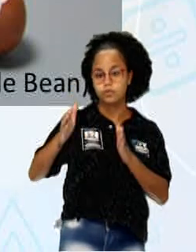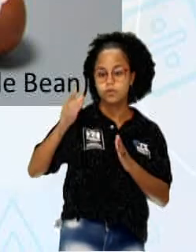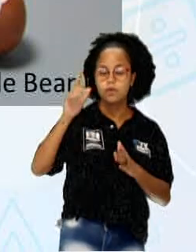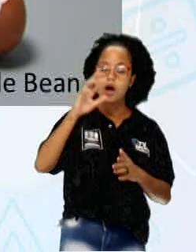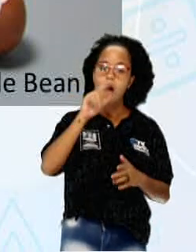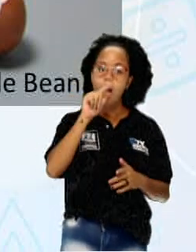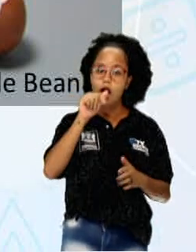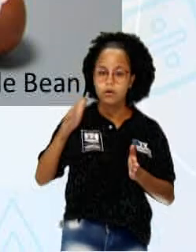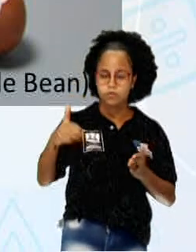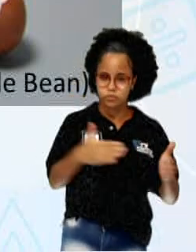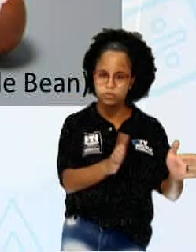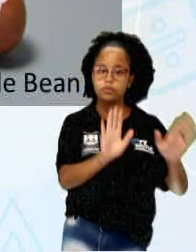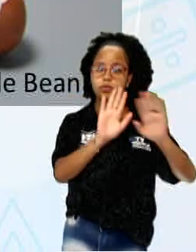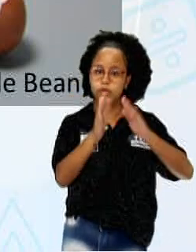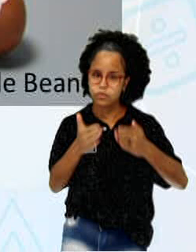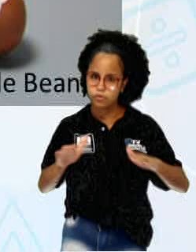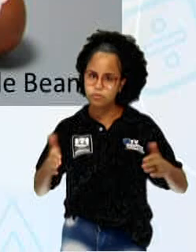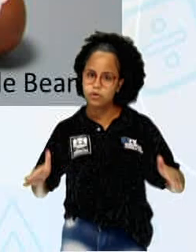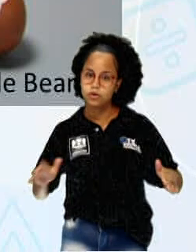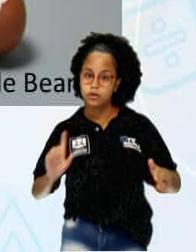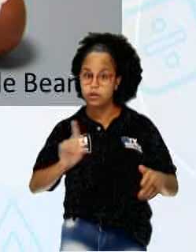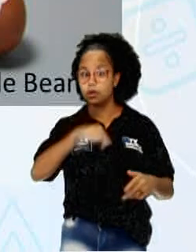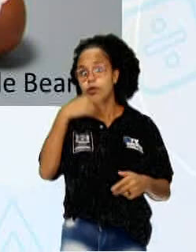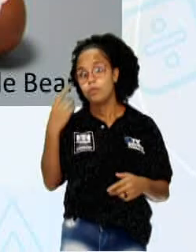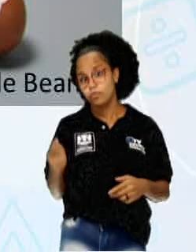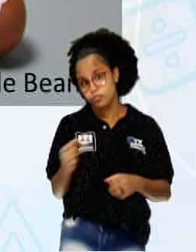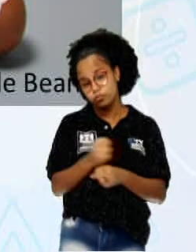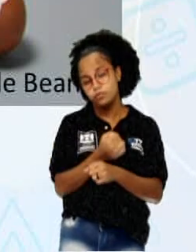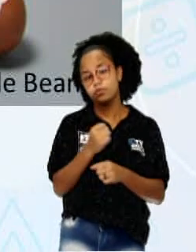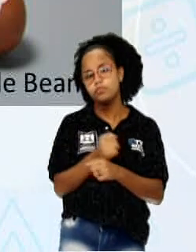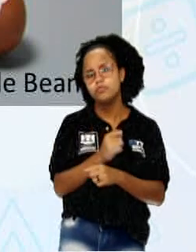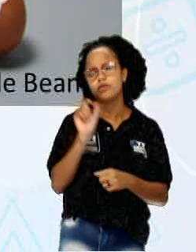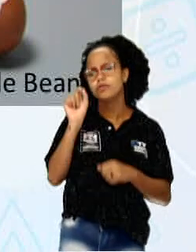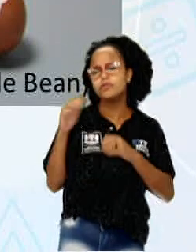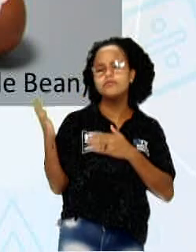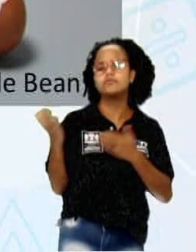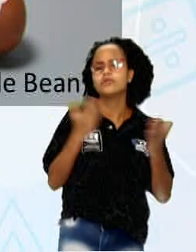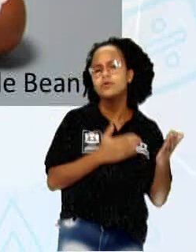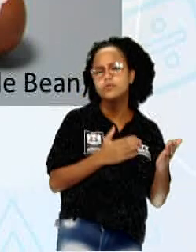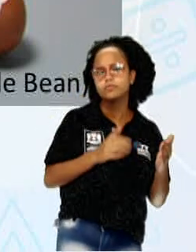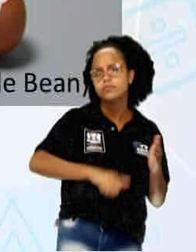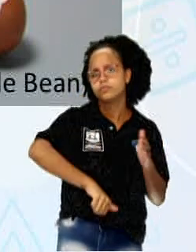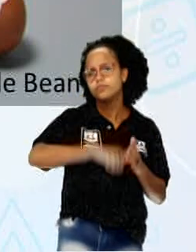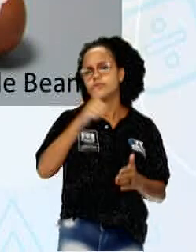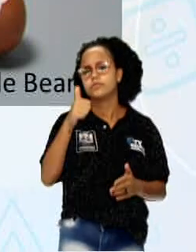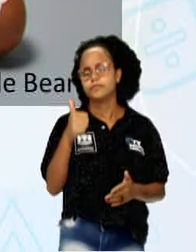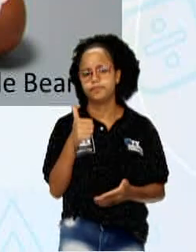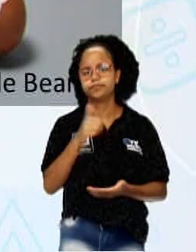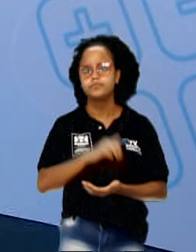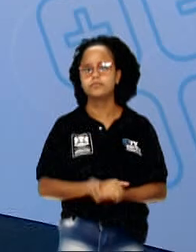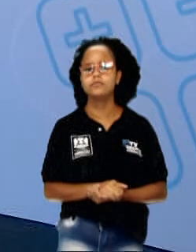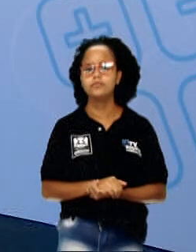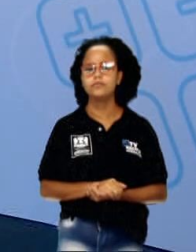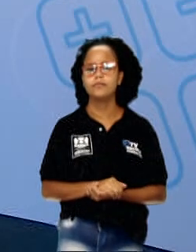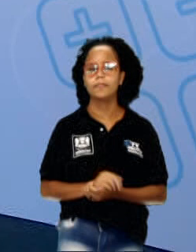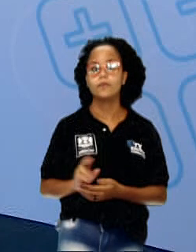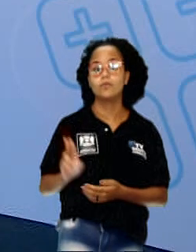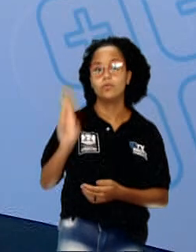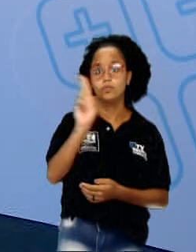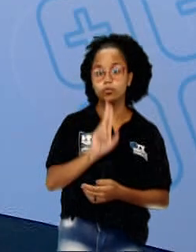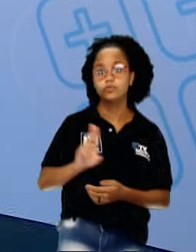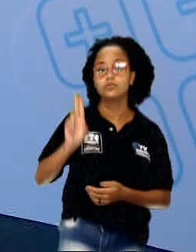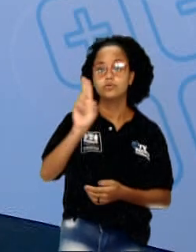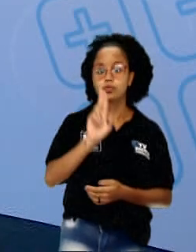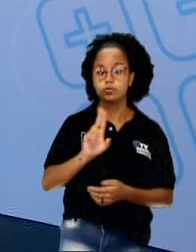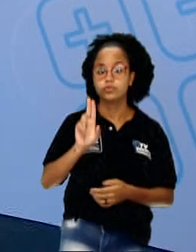E a obra Quem Veio Primeiro, de Caibim. Que aqui foi usado casca de